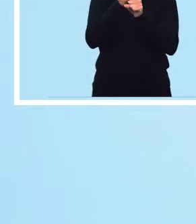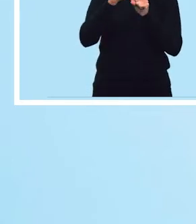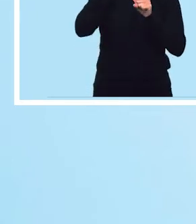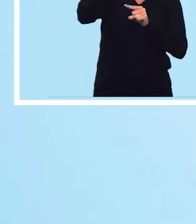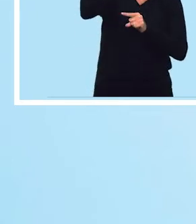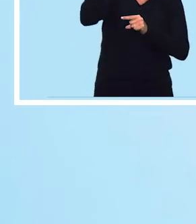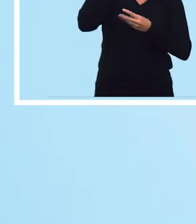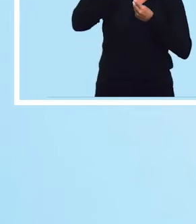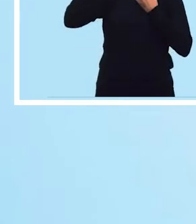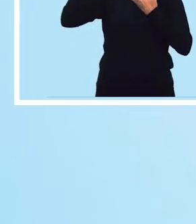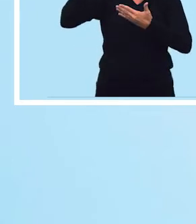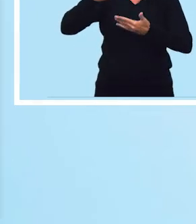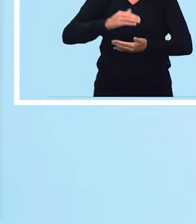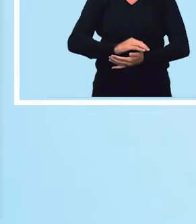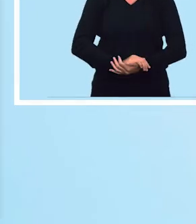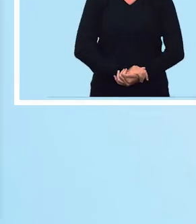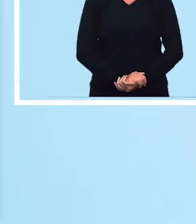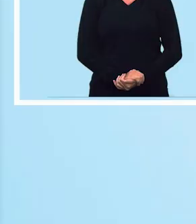Muito obrigado.